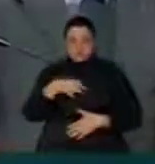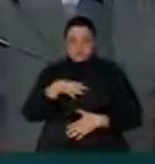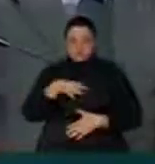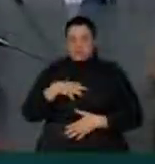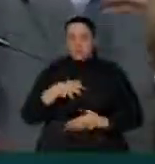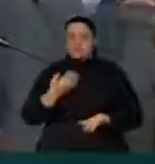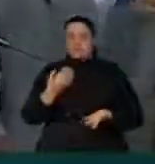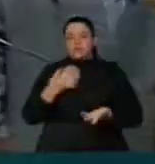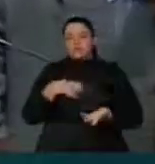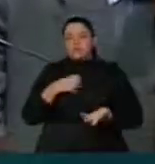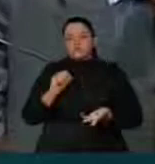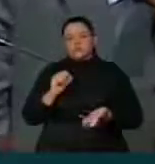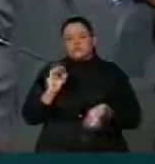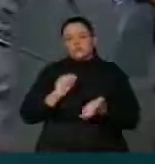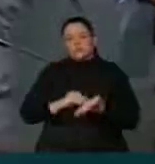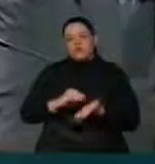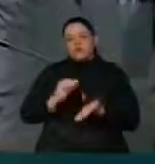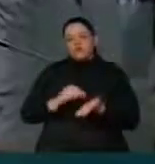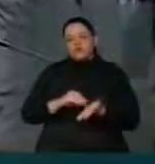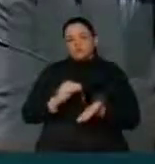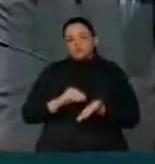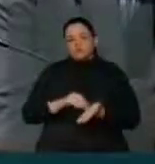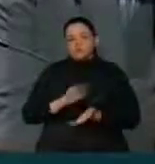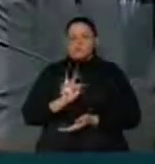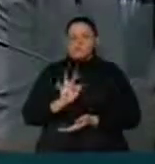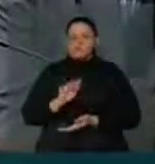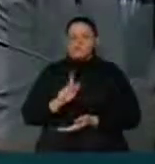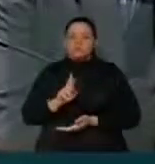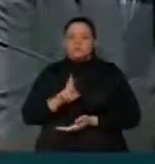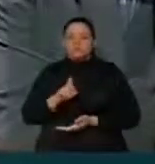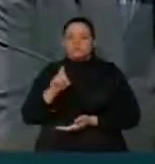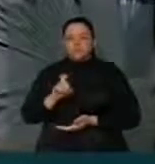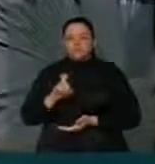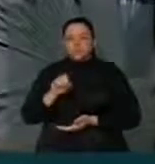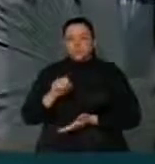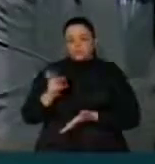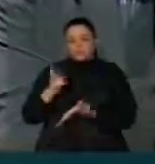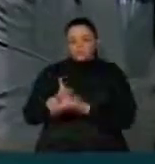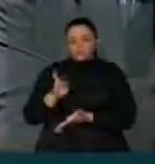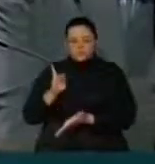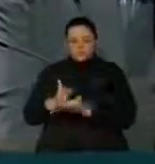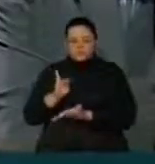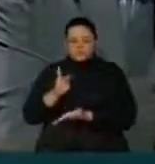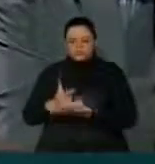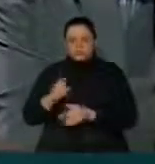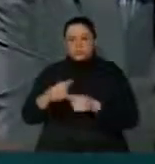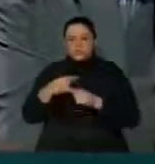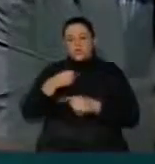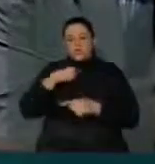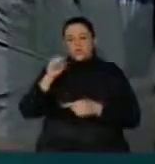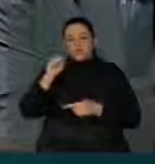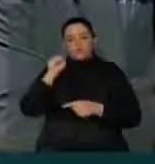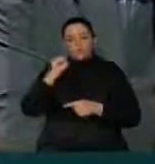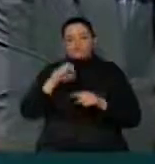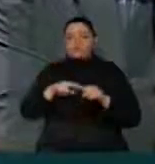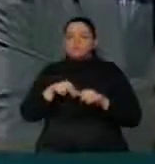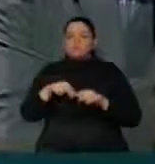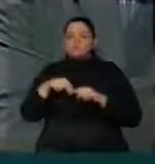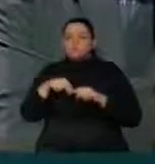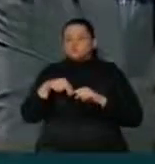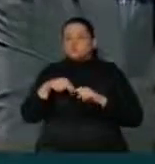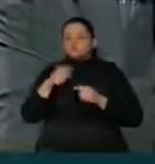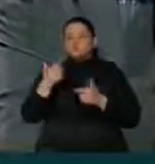ausência deste fluxo permanente, pelo que nós temos ouvido, e, portanto, com